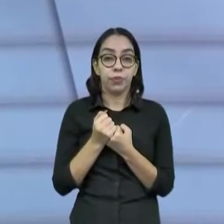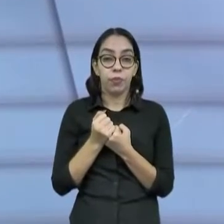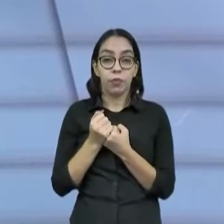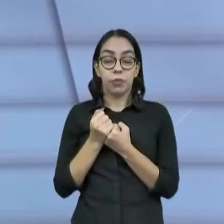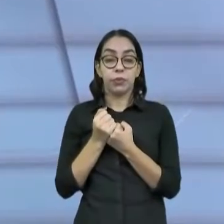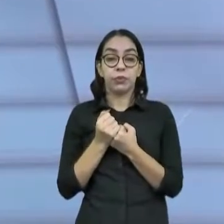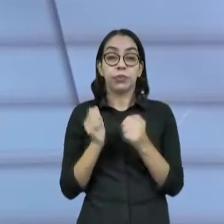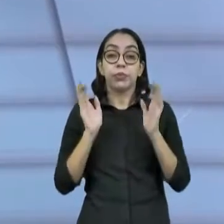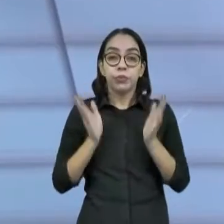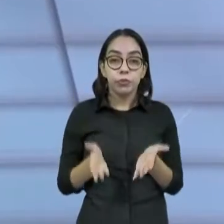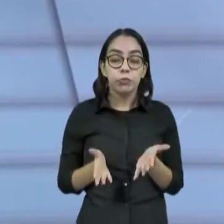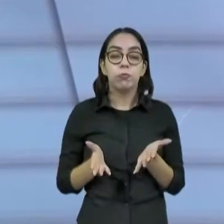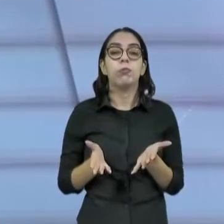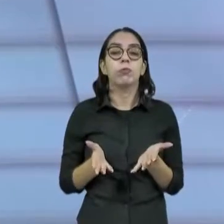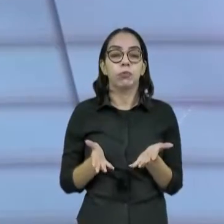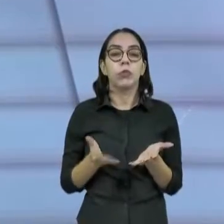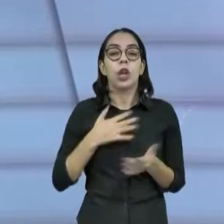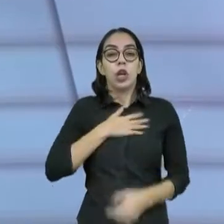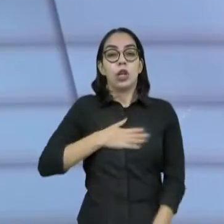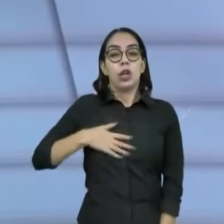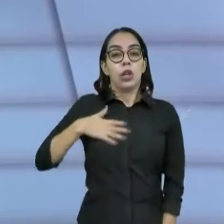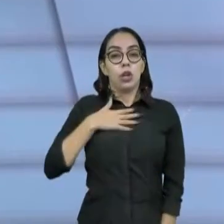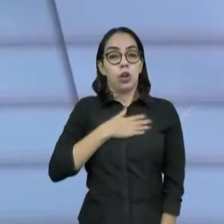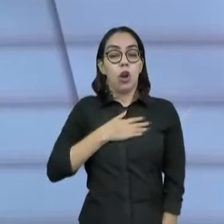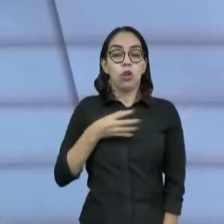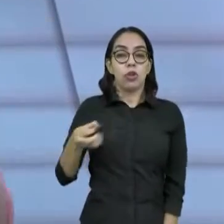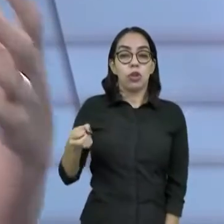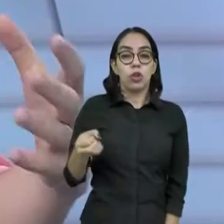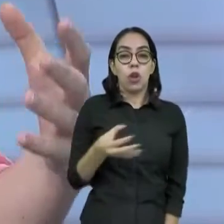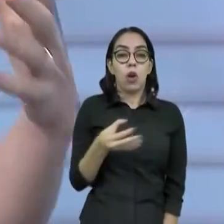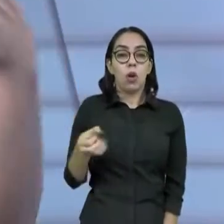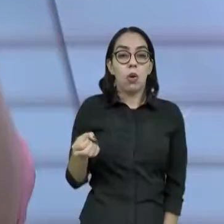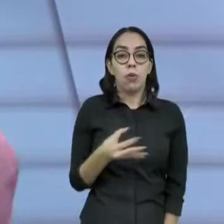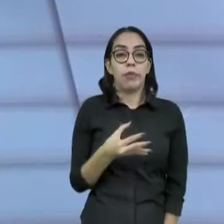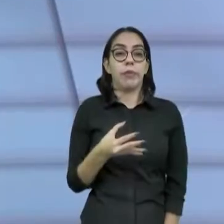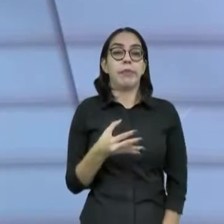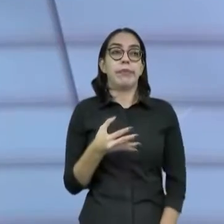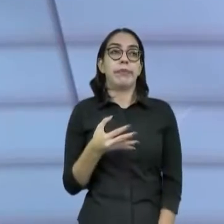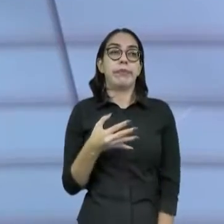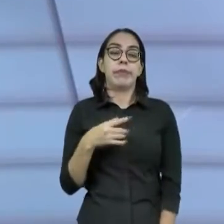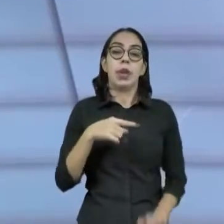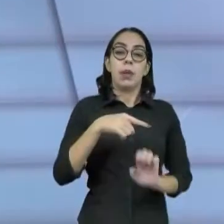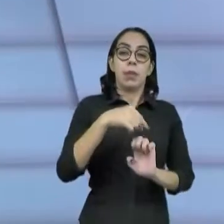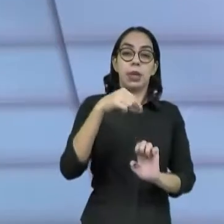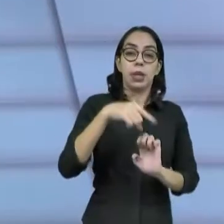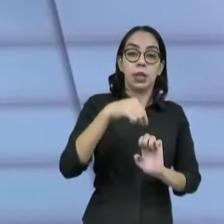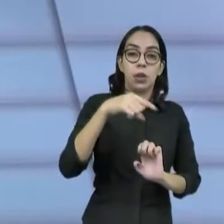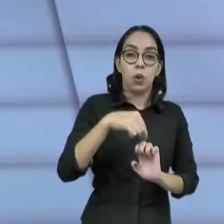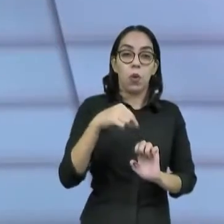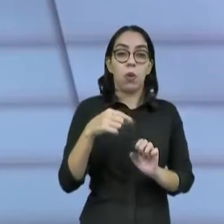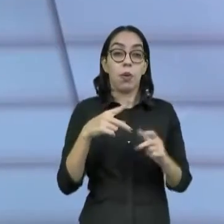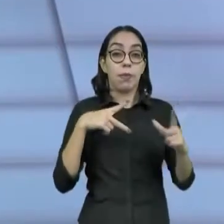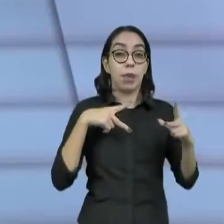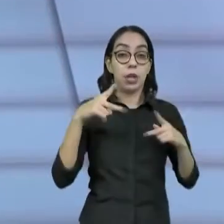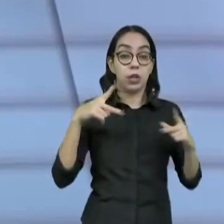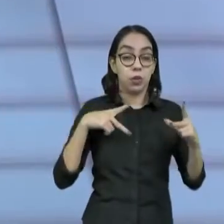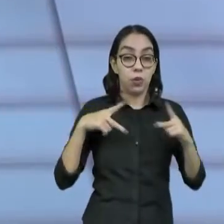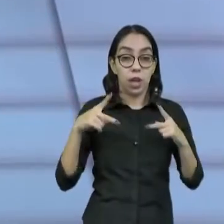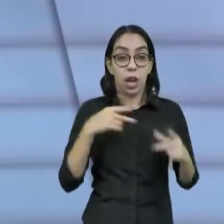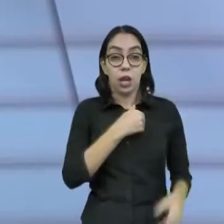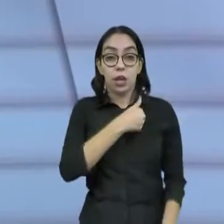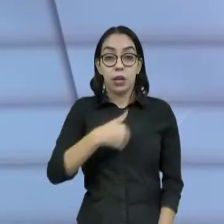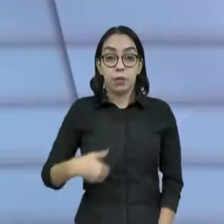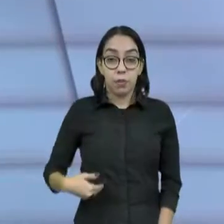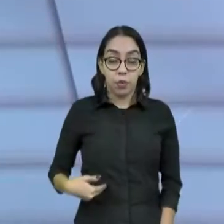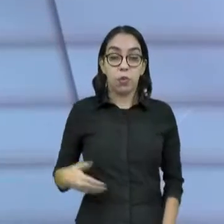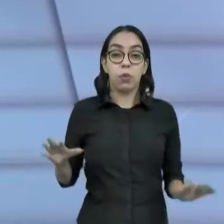entusiasta de inovação, de negócios, dessa interseção entre iniciativa privada e poder público. Então,